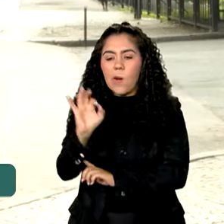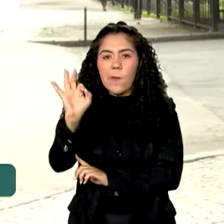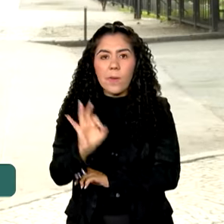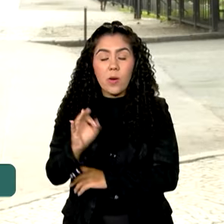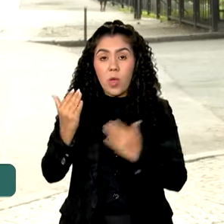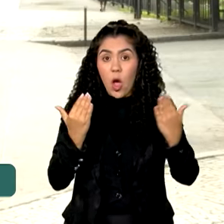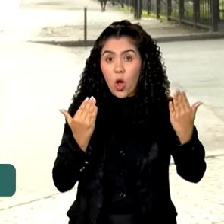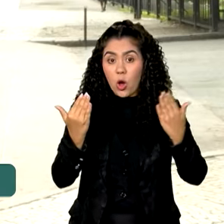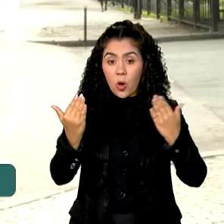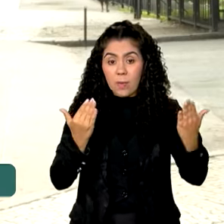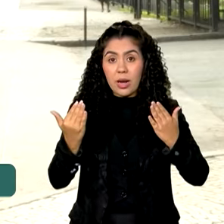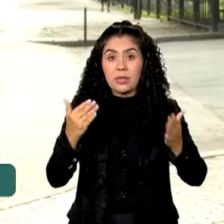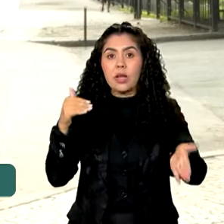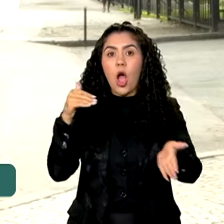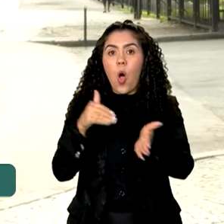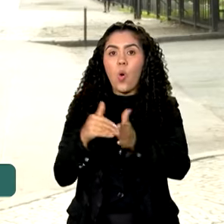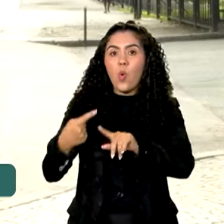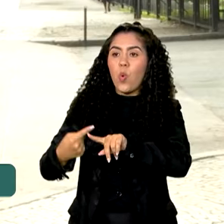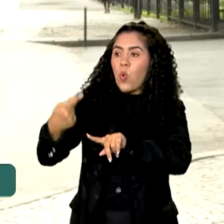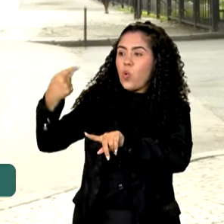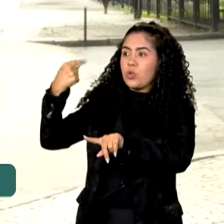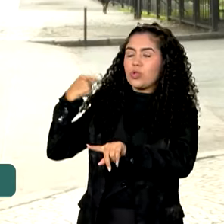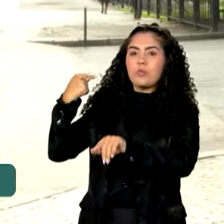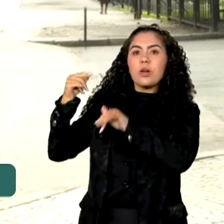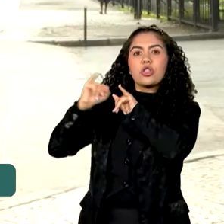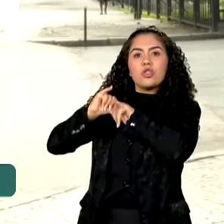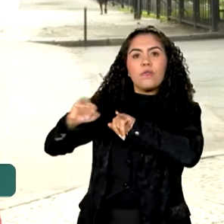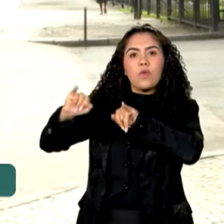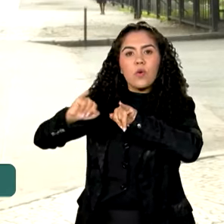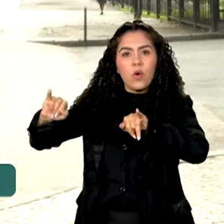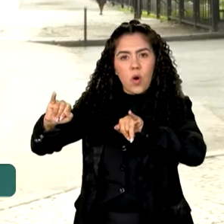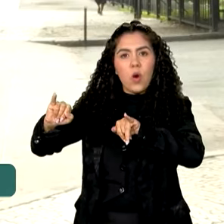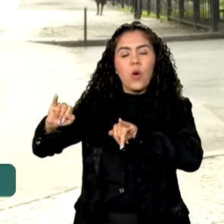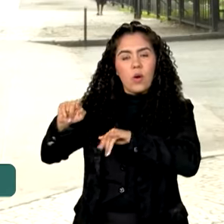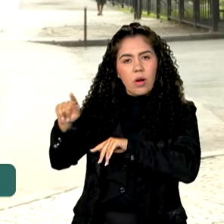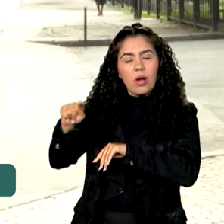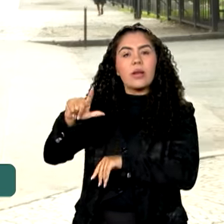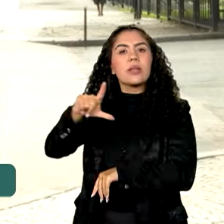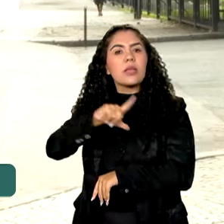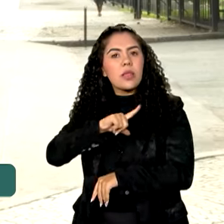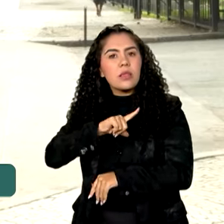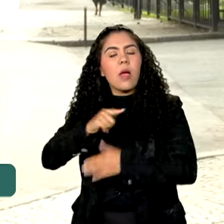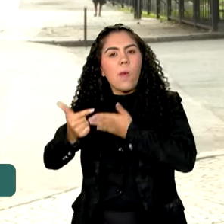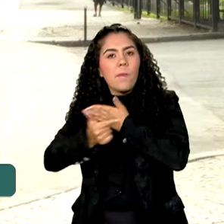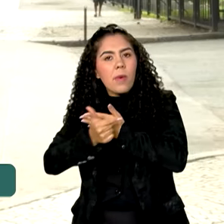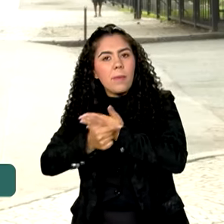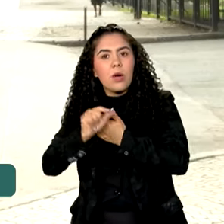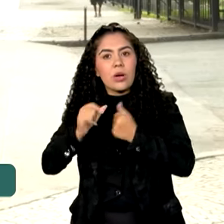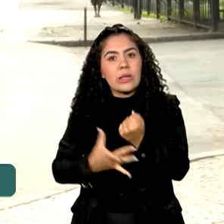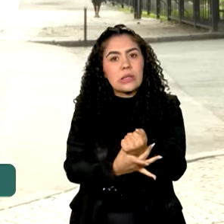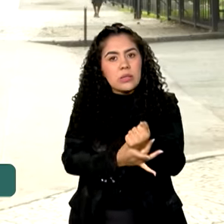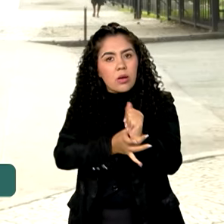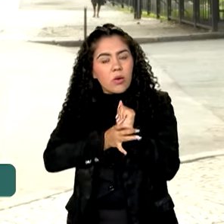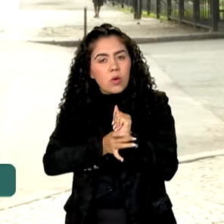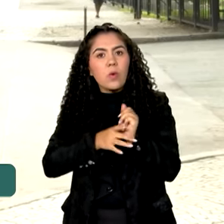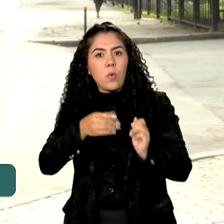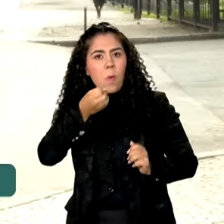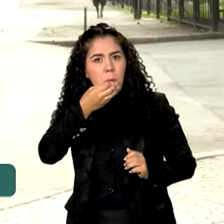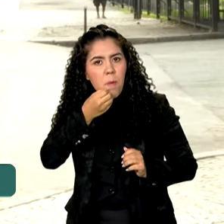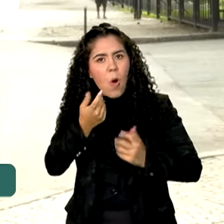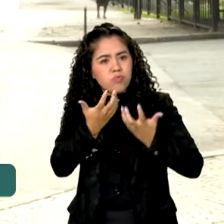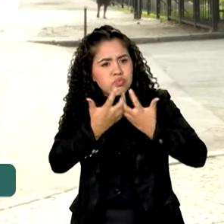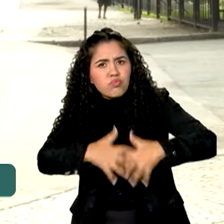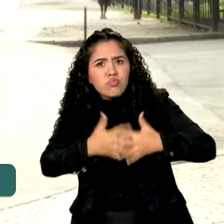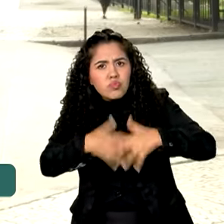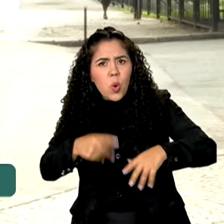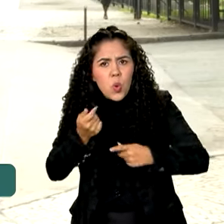comparação com a última perspectiva divulgada pelo fundo, que tem aí a função de assegurar o bom funcionamento da